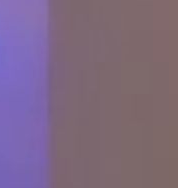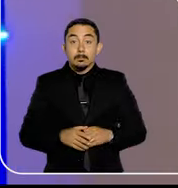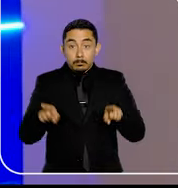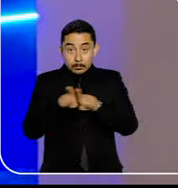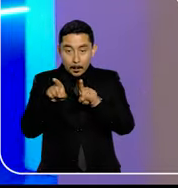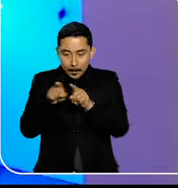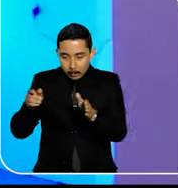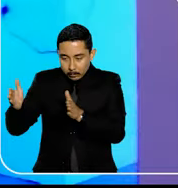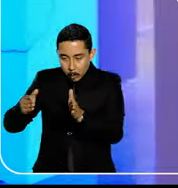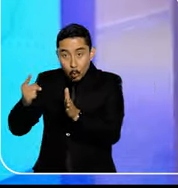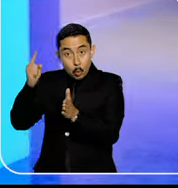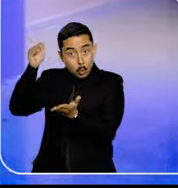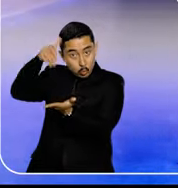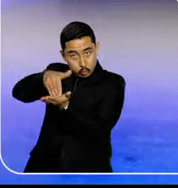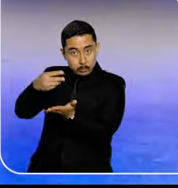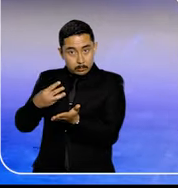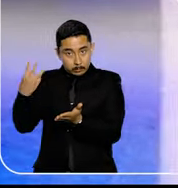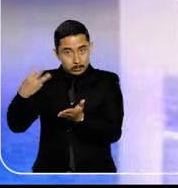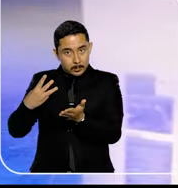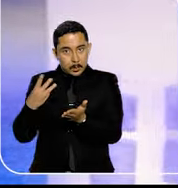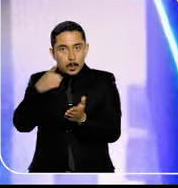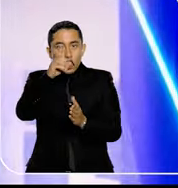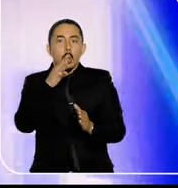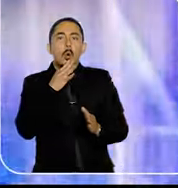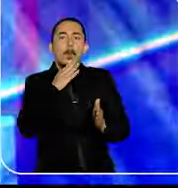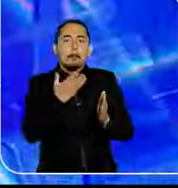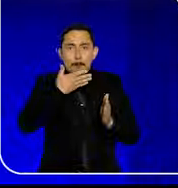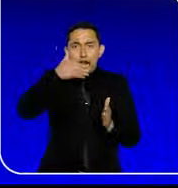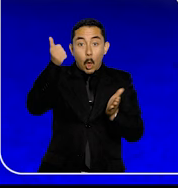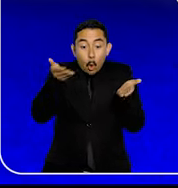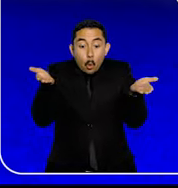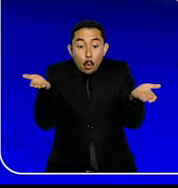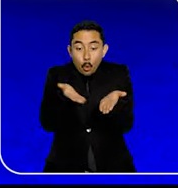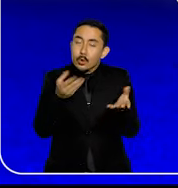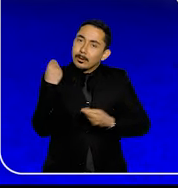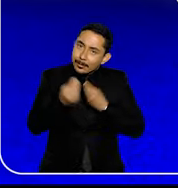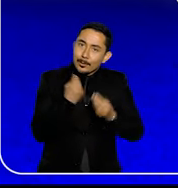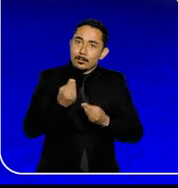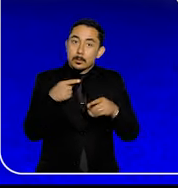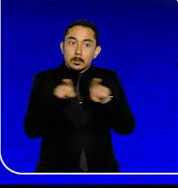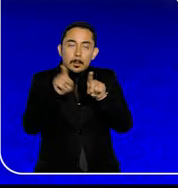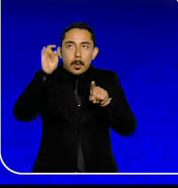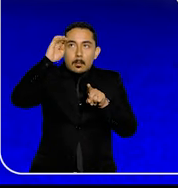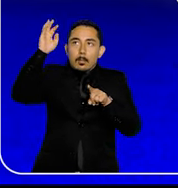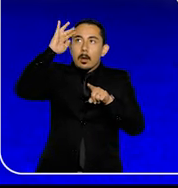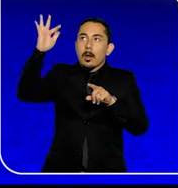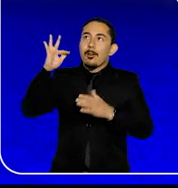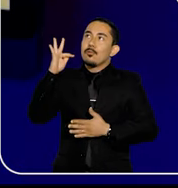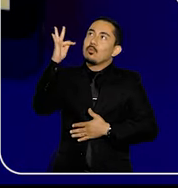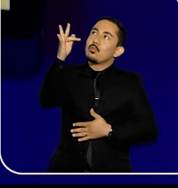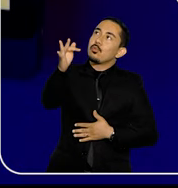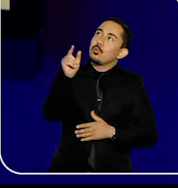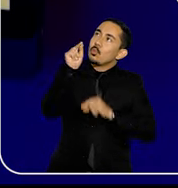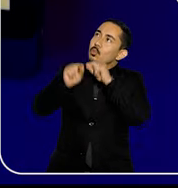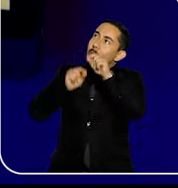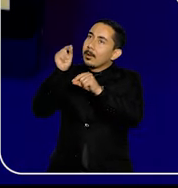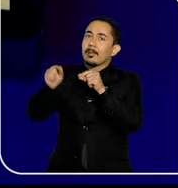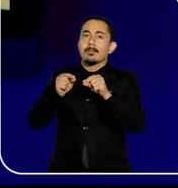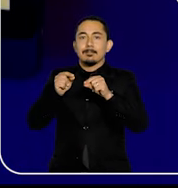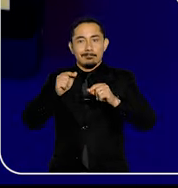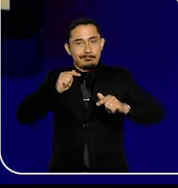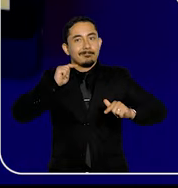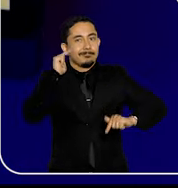E na última estação, é possível conhecer melhor o STJ de hoje e imaginar como será no futuro.